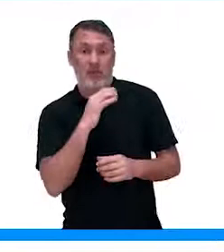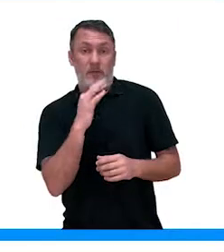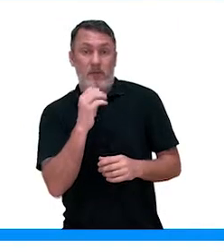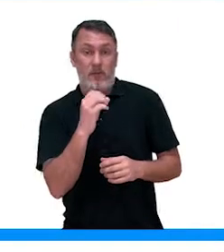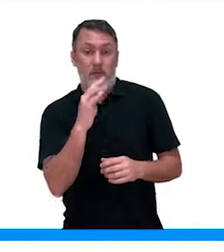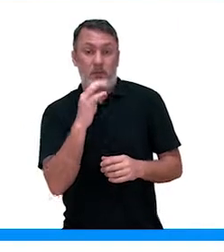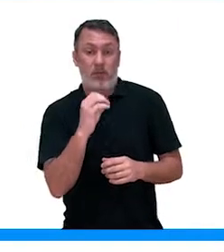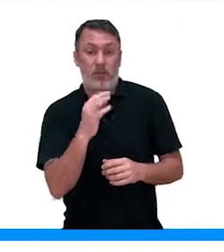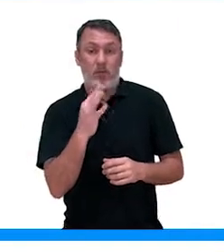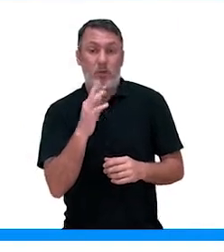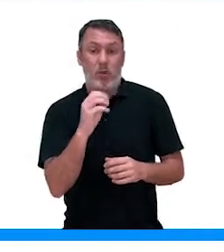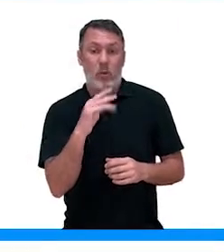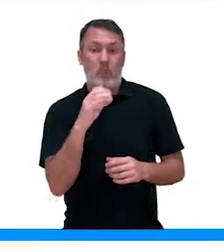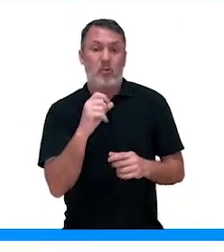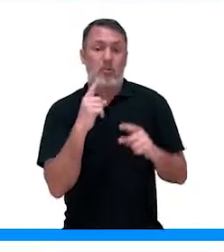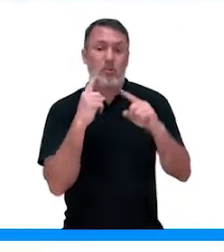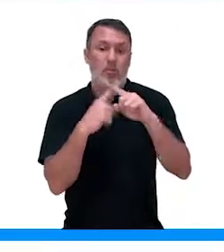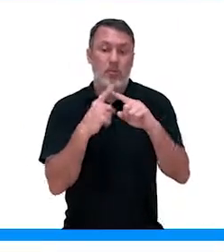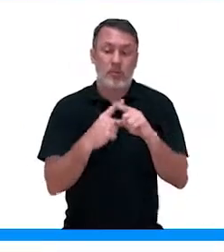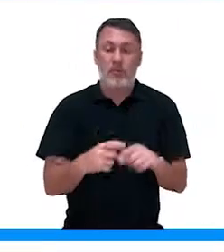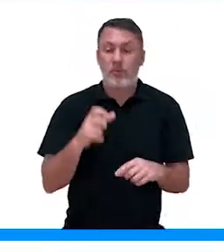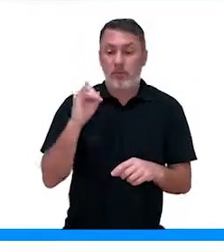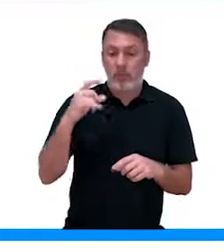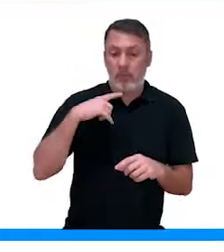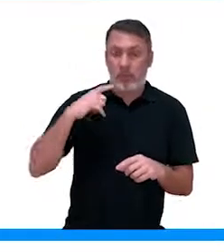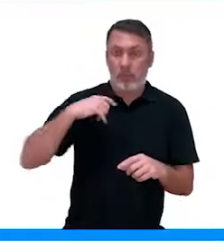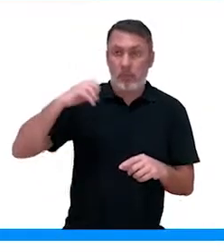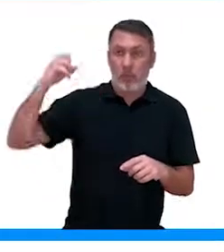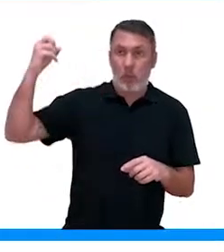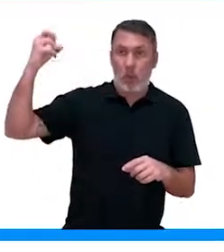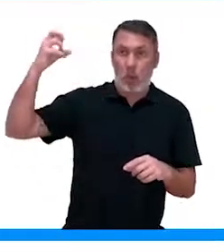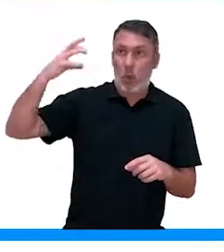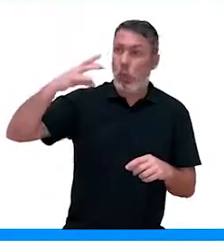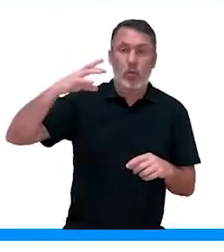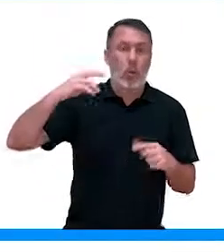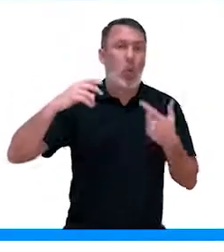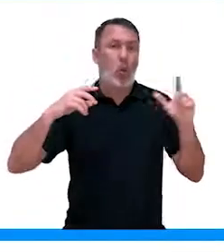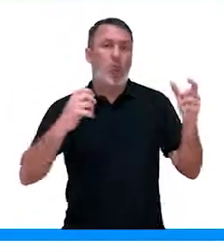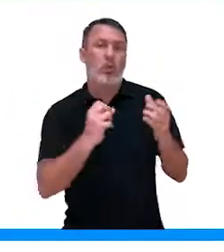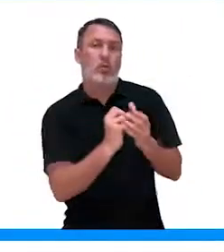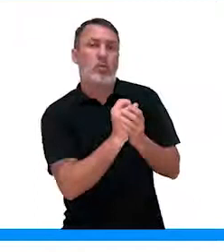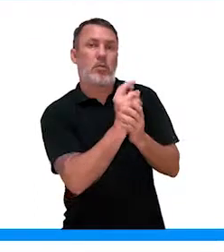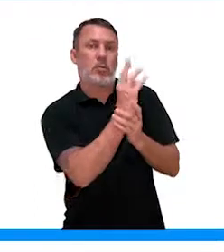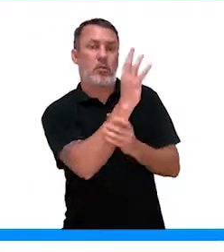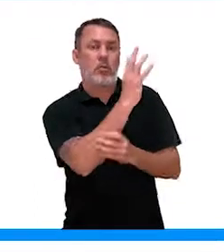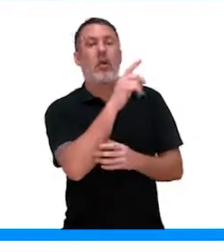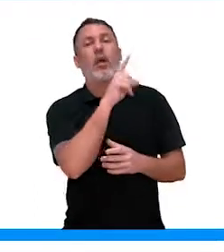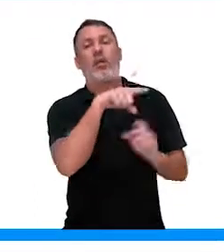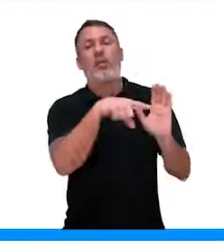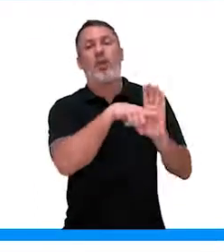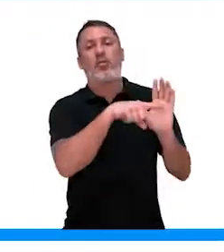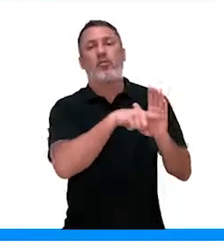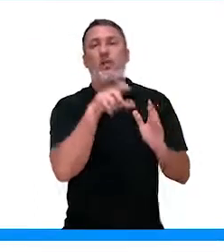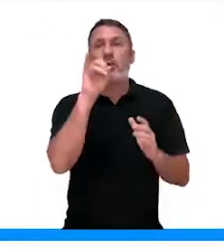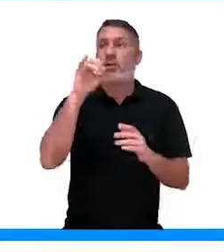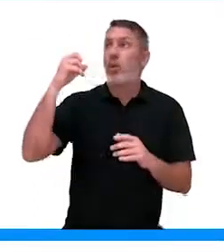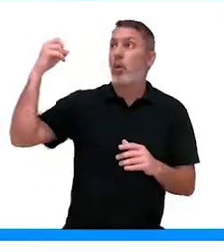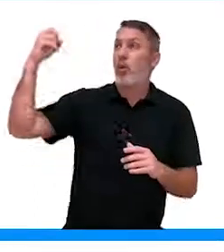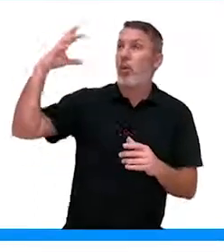ela tem fototropismo positivo. Se ela cresce fugindo da luz, eu digo que tem fototropismo